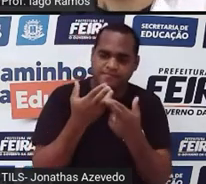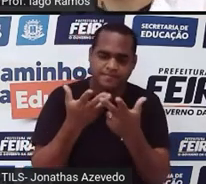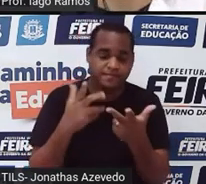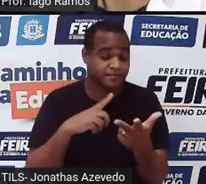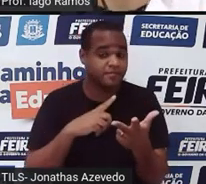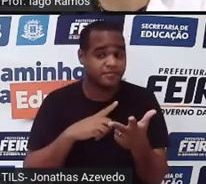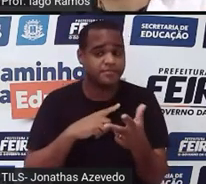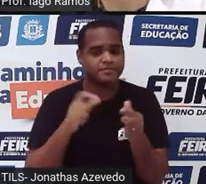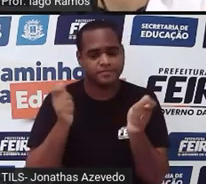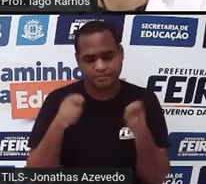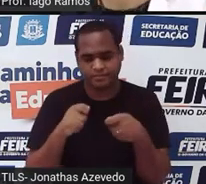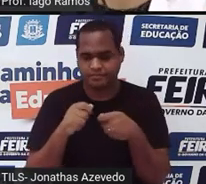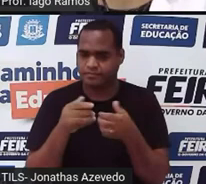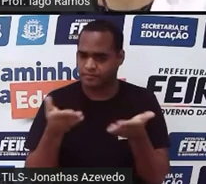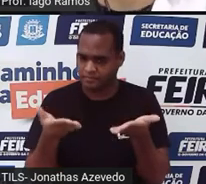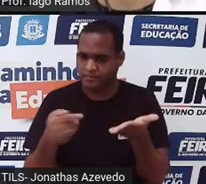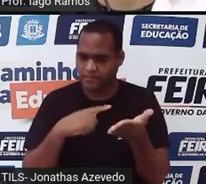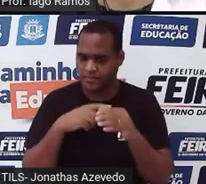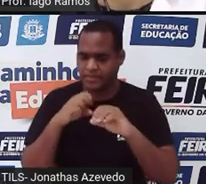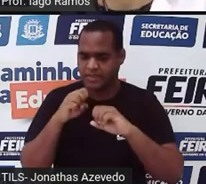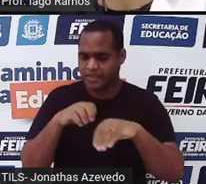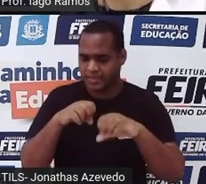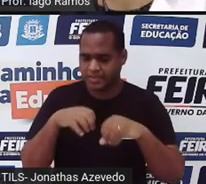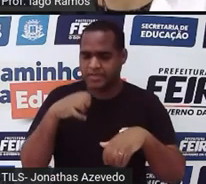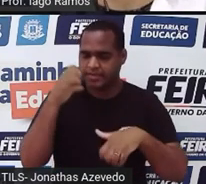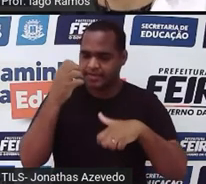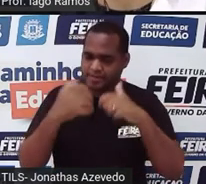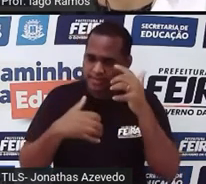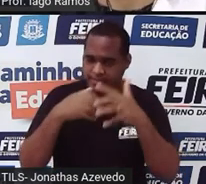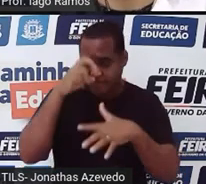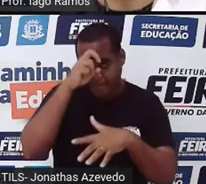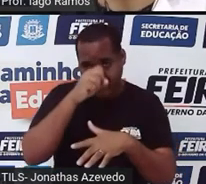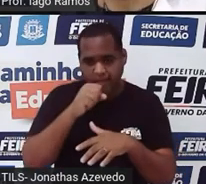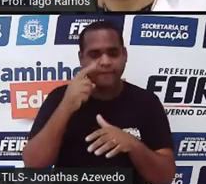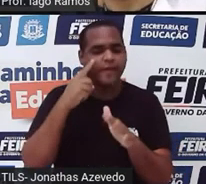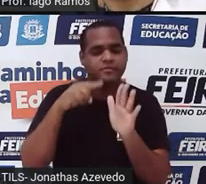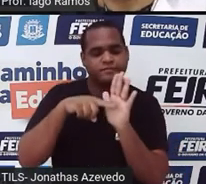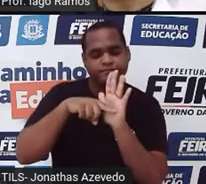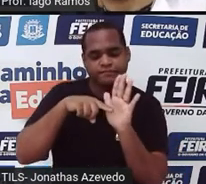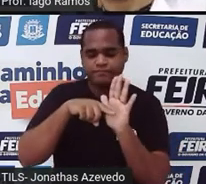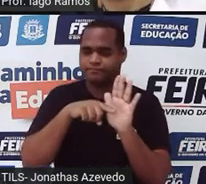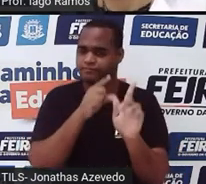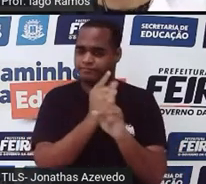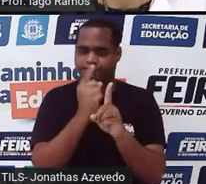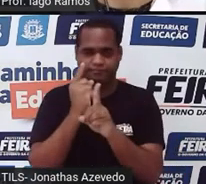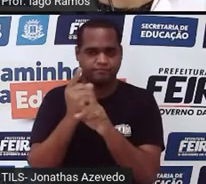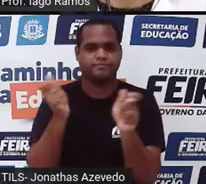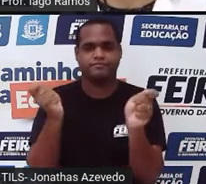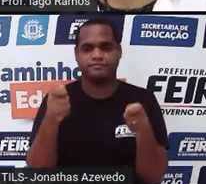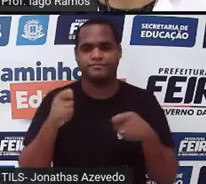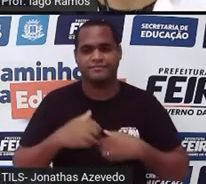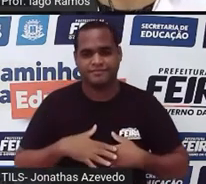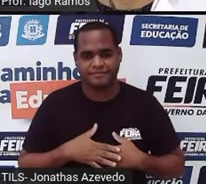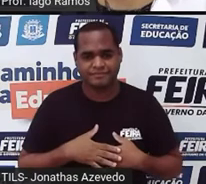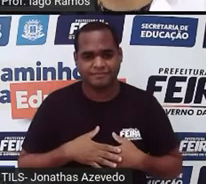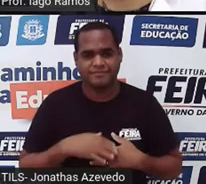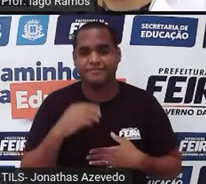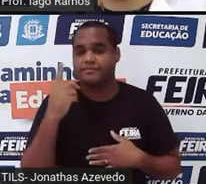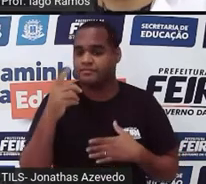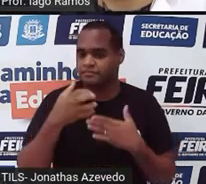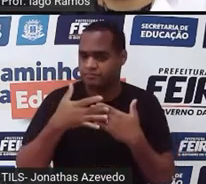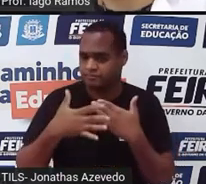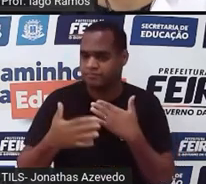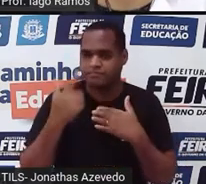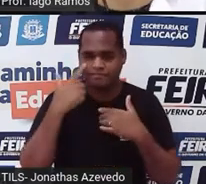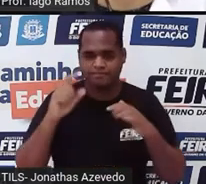vamos sim nessa aula tentar aprender investigando. Tá bom? Bom, e aí nas próximas